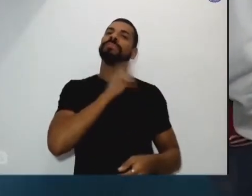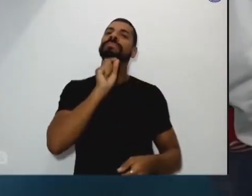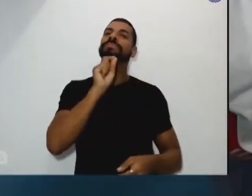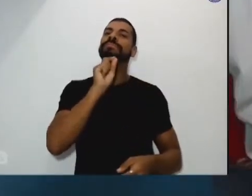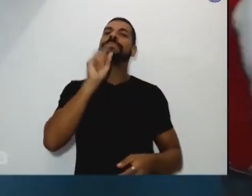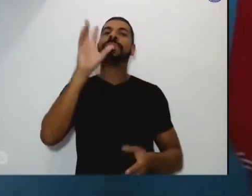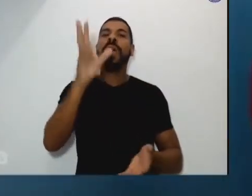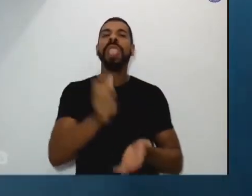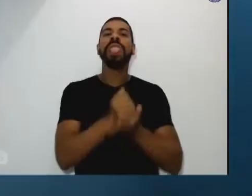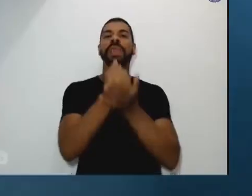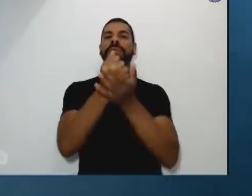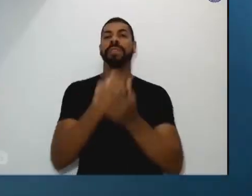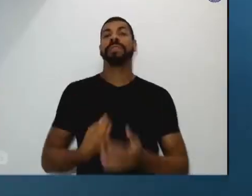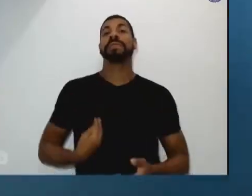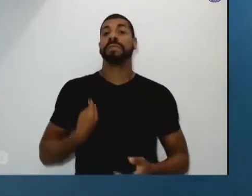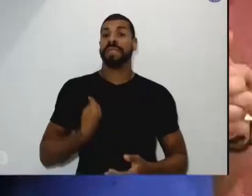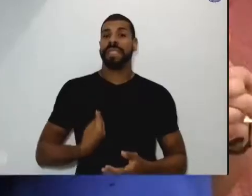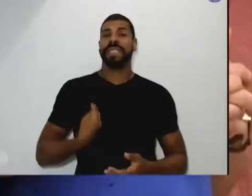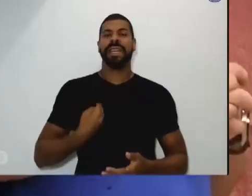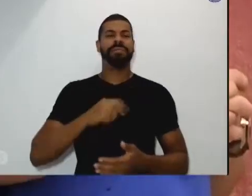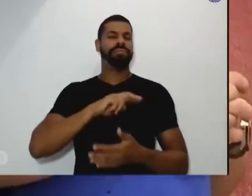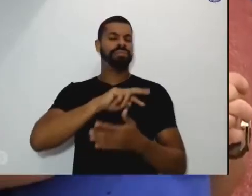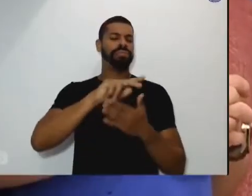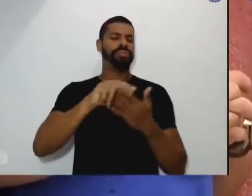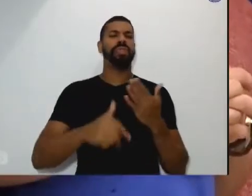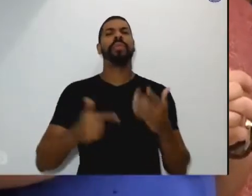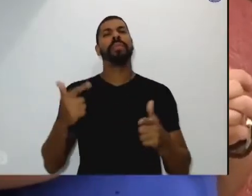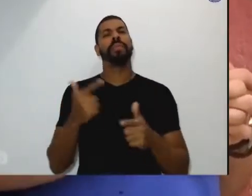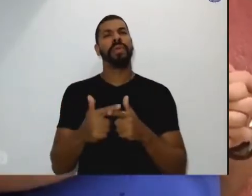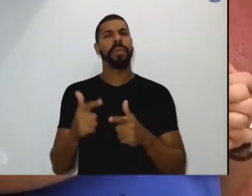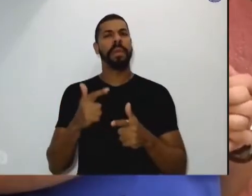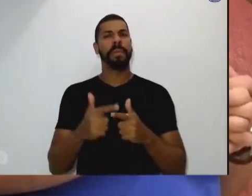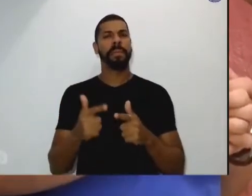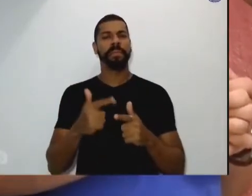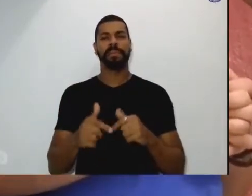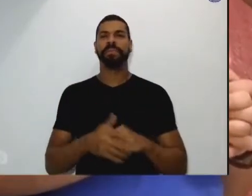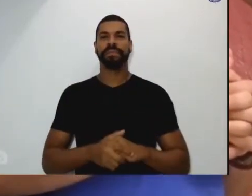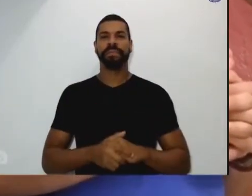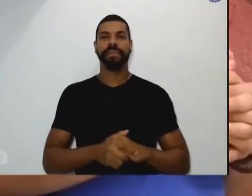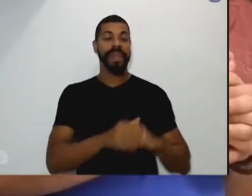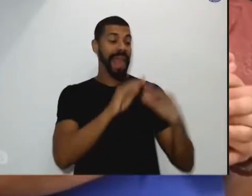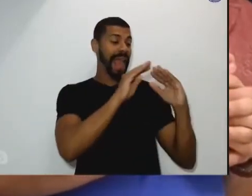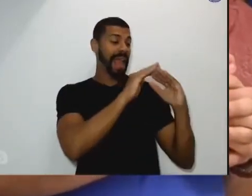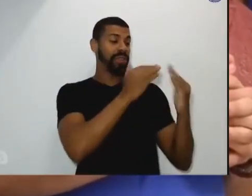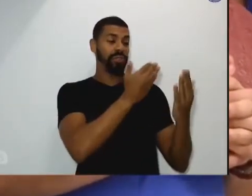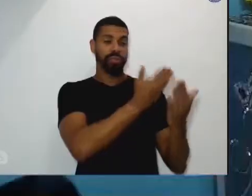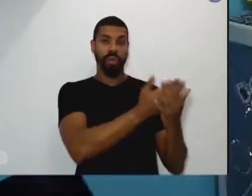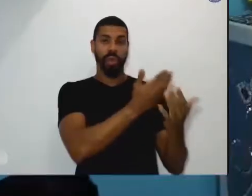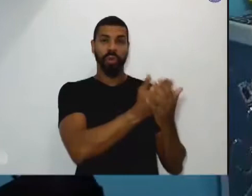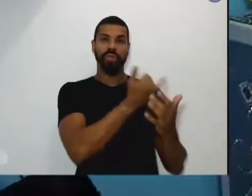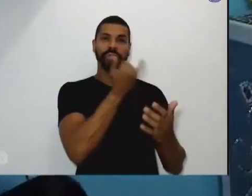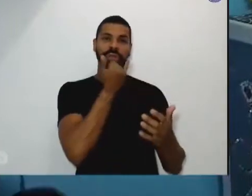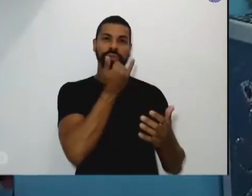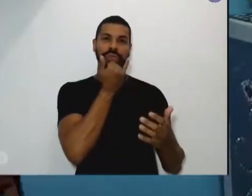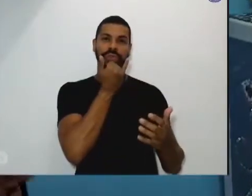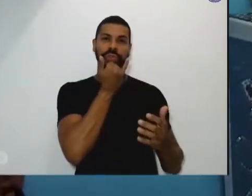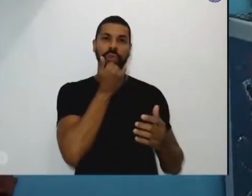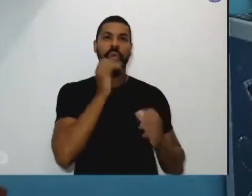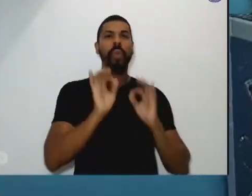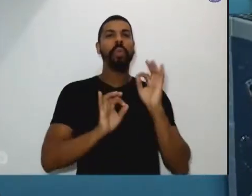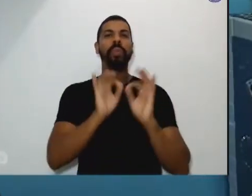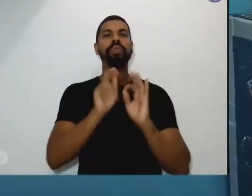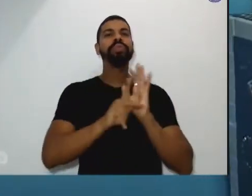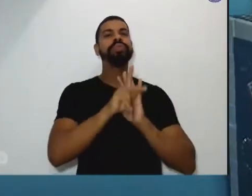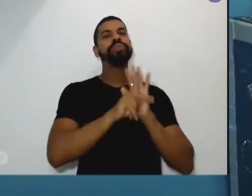vidas aprisionadas por diversos males. A Escola do Perdão e Reconciliação, o programa Espere, e a Associação